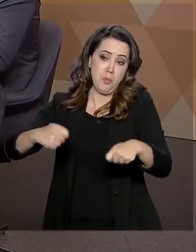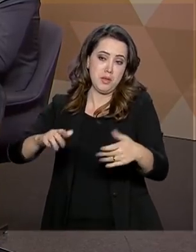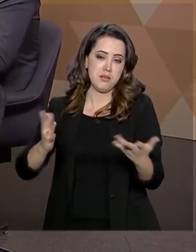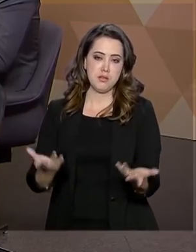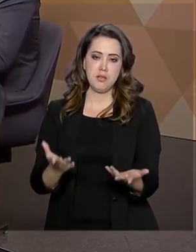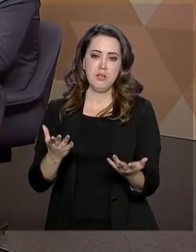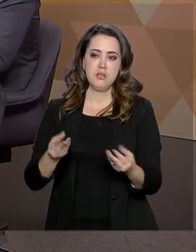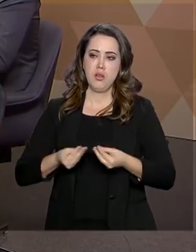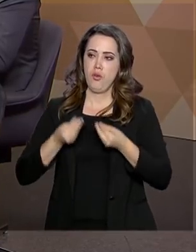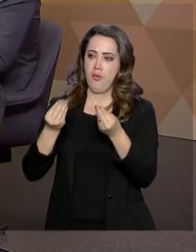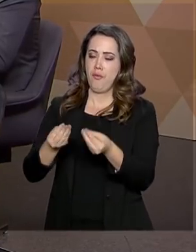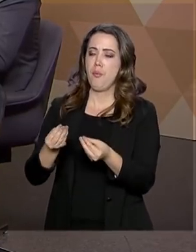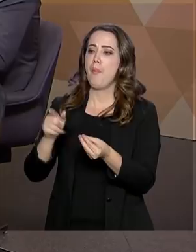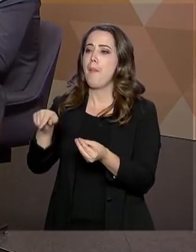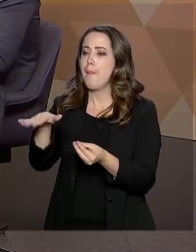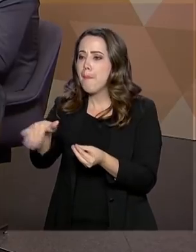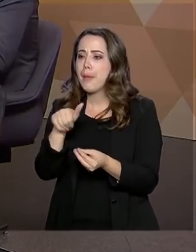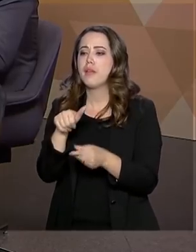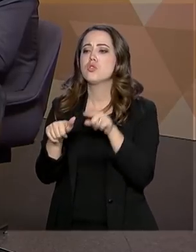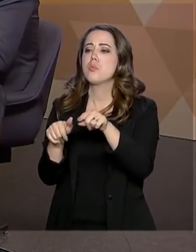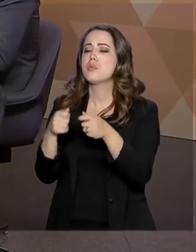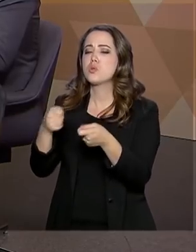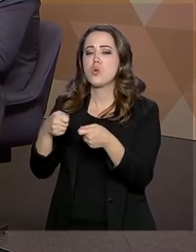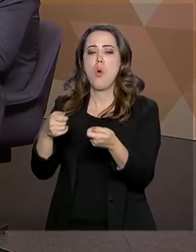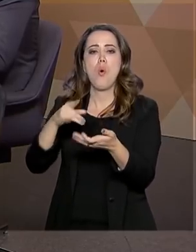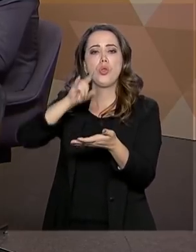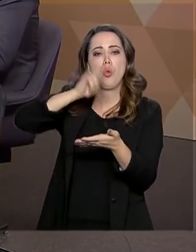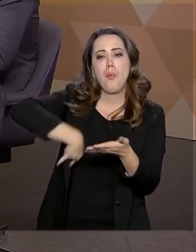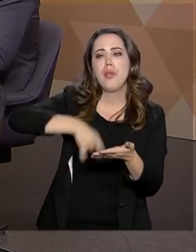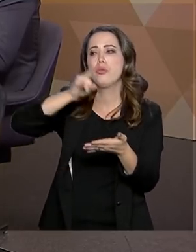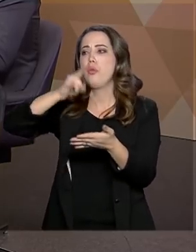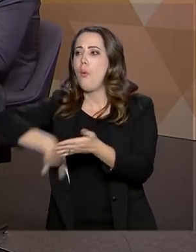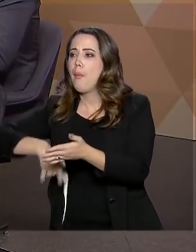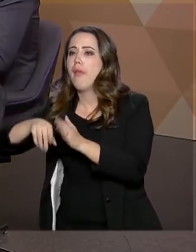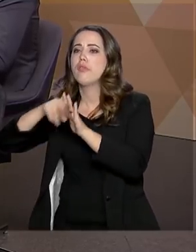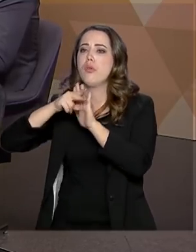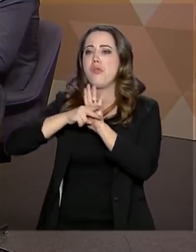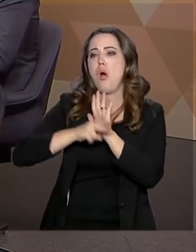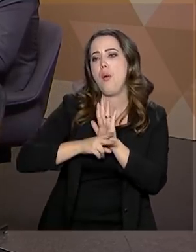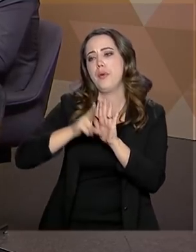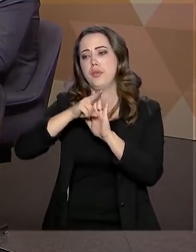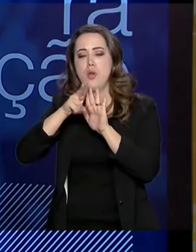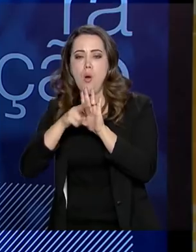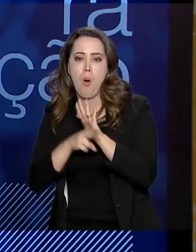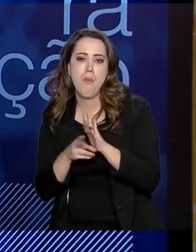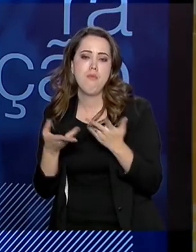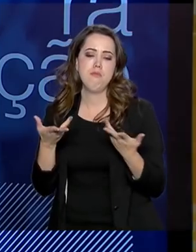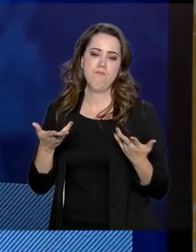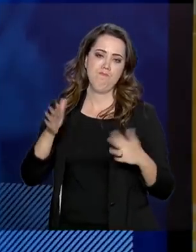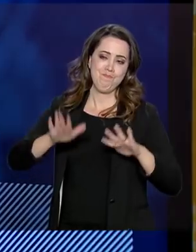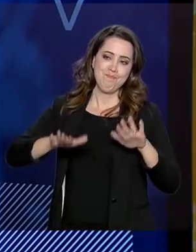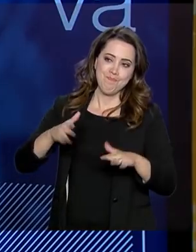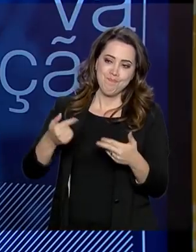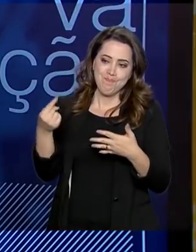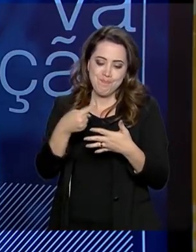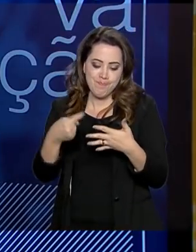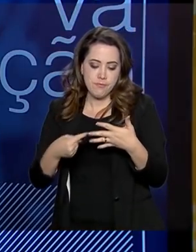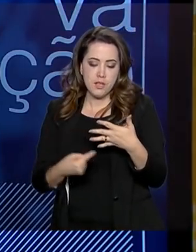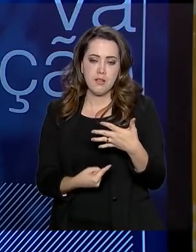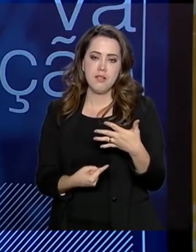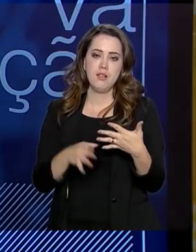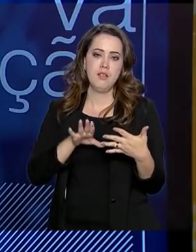que são feitos ao cidadão. Temos formulários, certidões e uma série de itens que